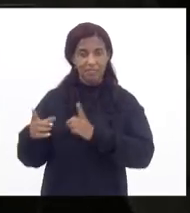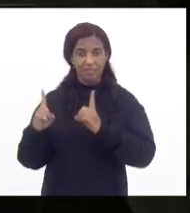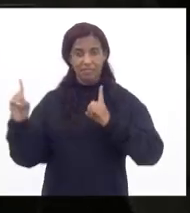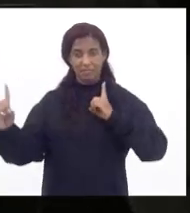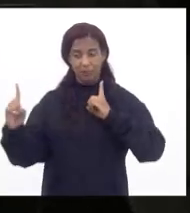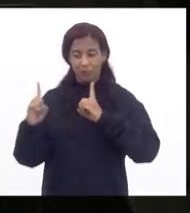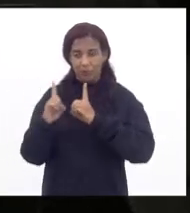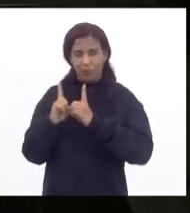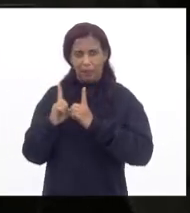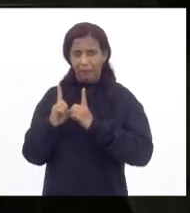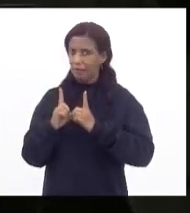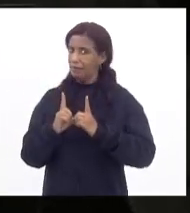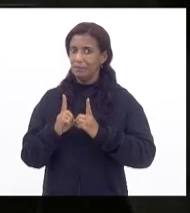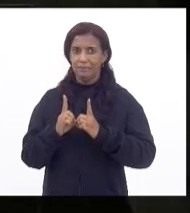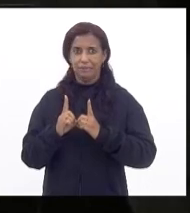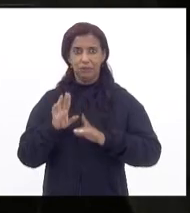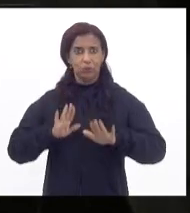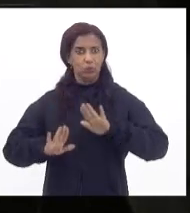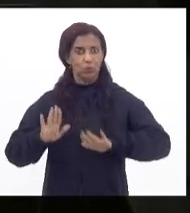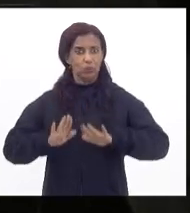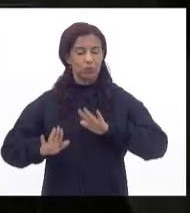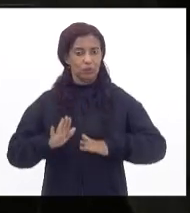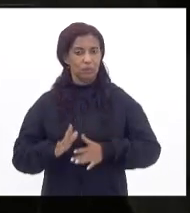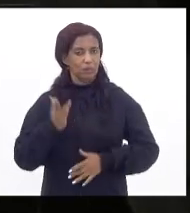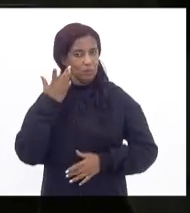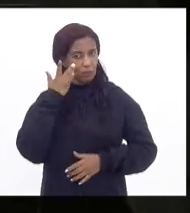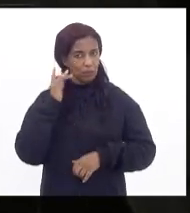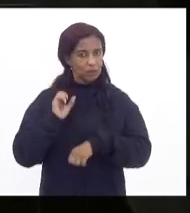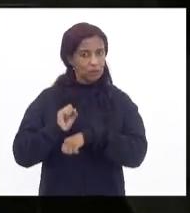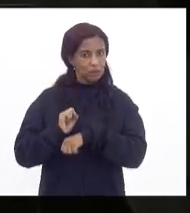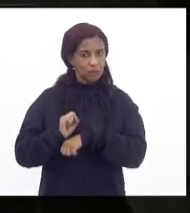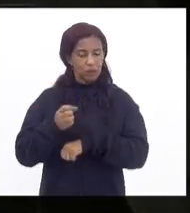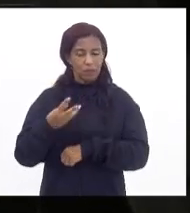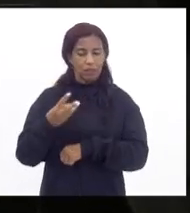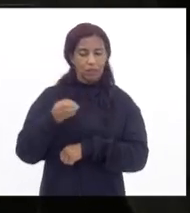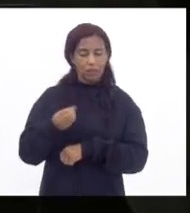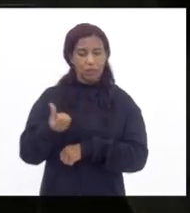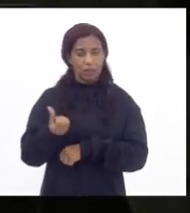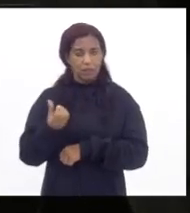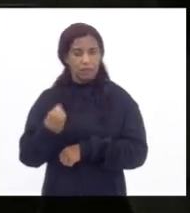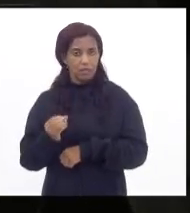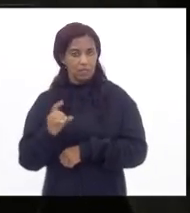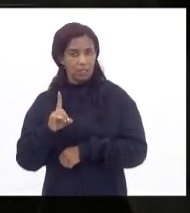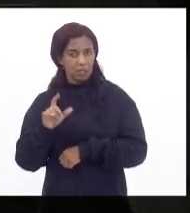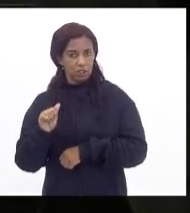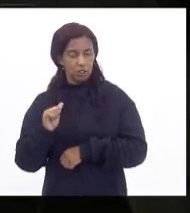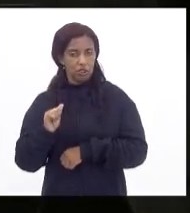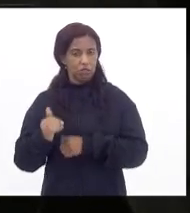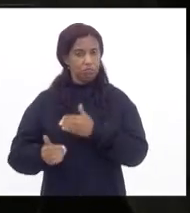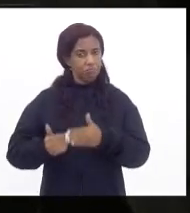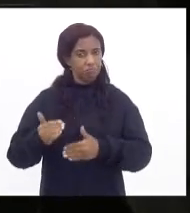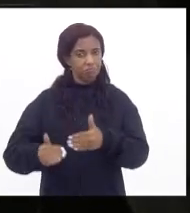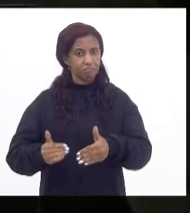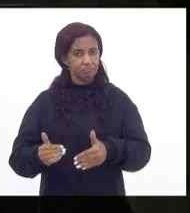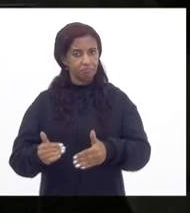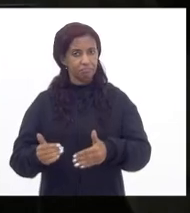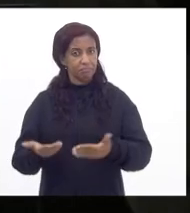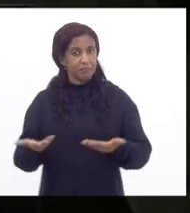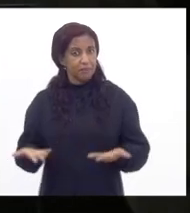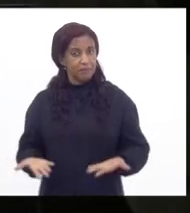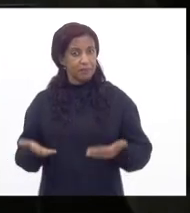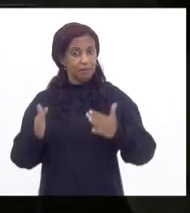distanciamento eu acho que aguardar mais 30 60 dias seria muito mais